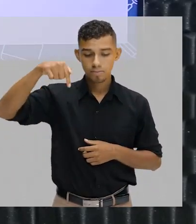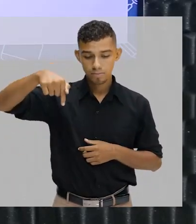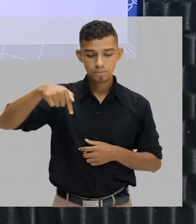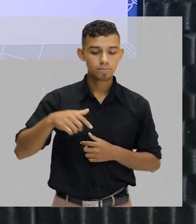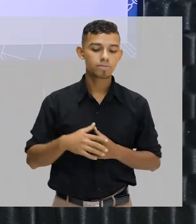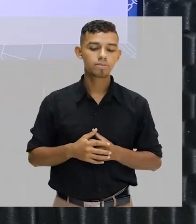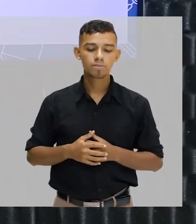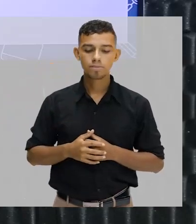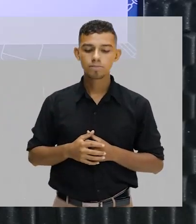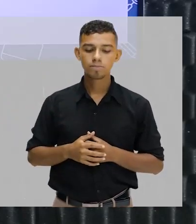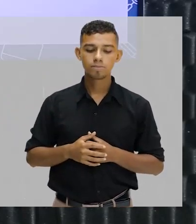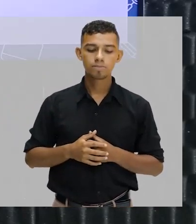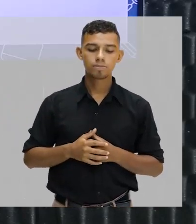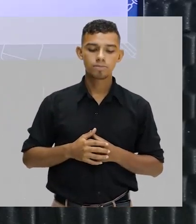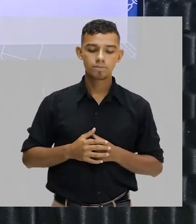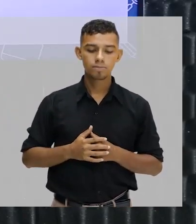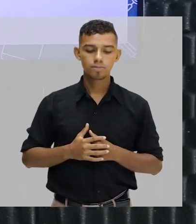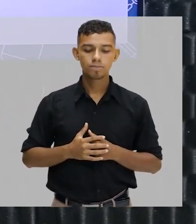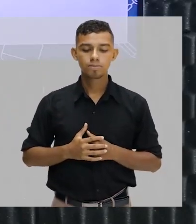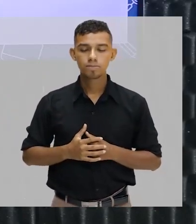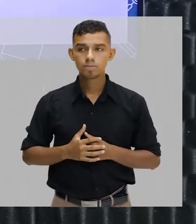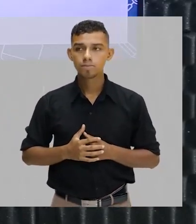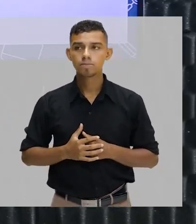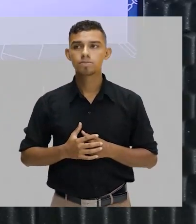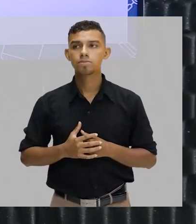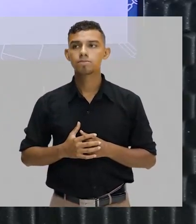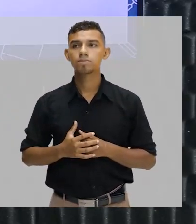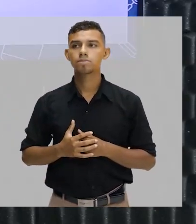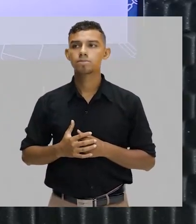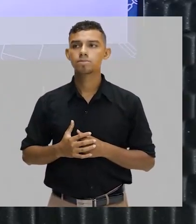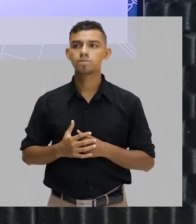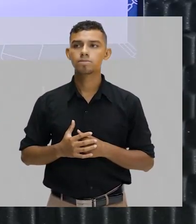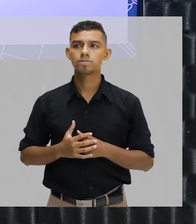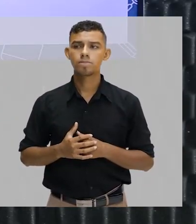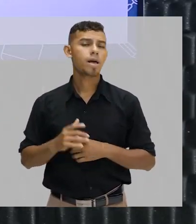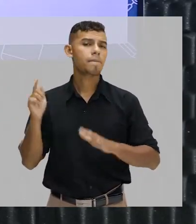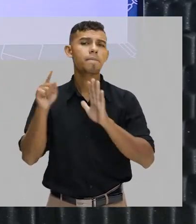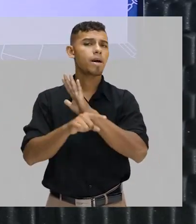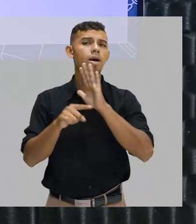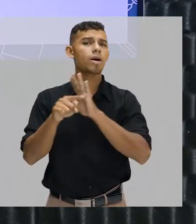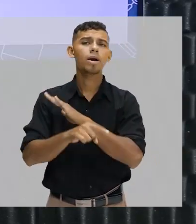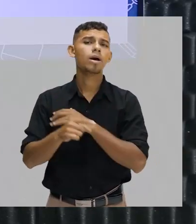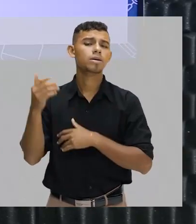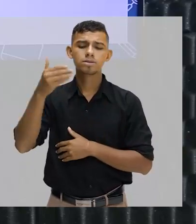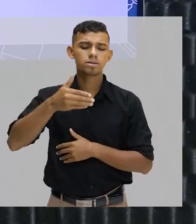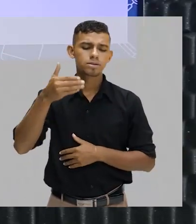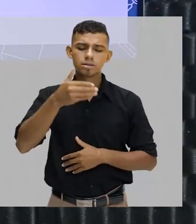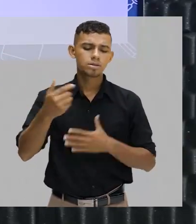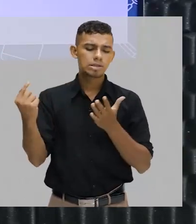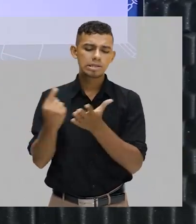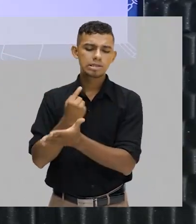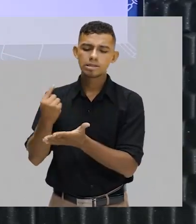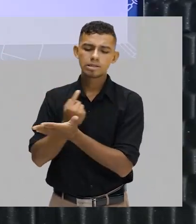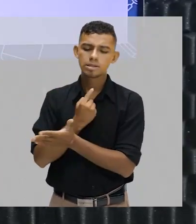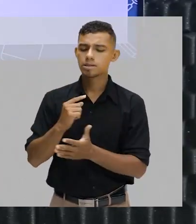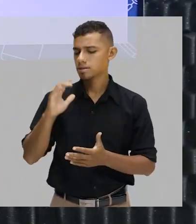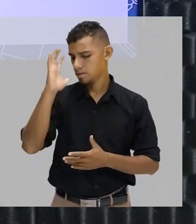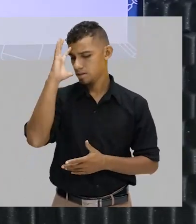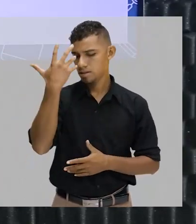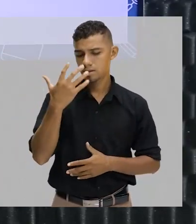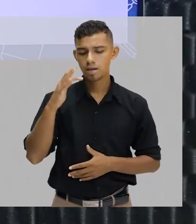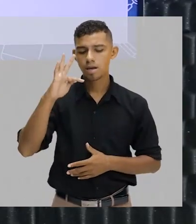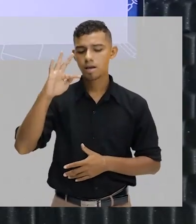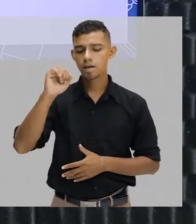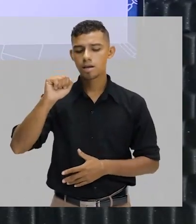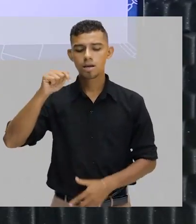FAQ, frequently asked questions, perguntas que são frequentemente questionadas ou realizadas. Normalmente, a gente